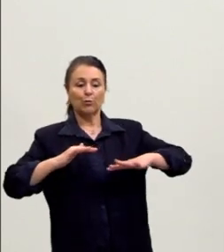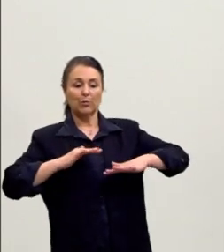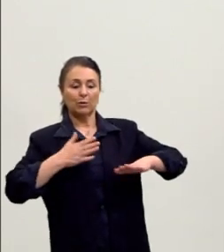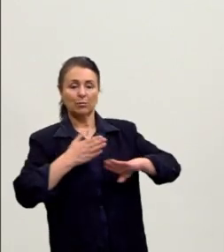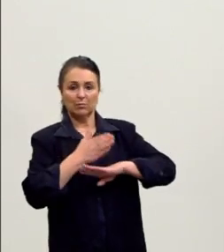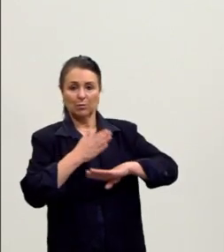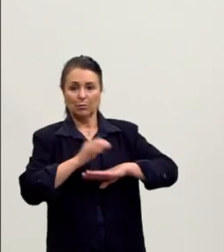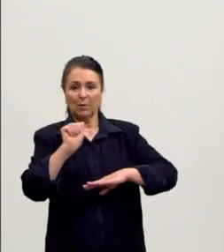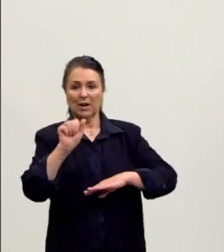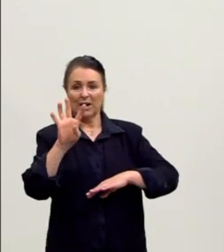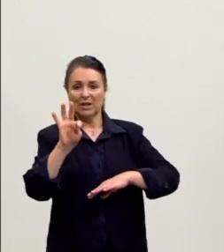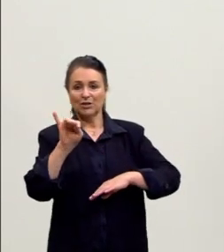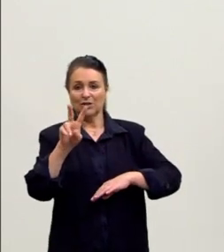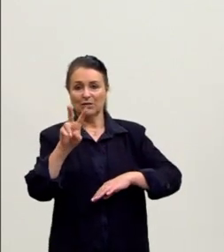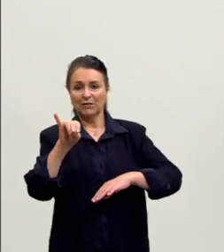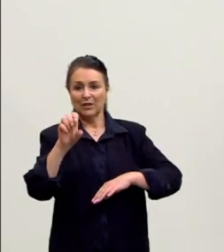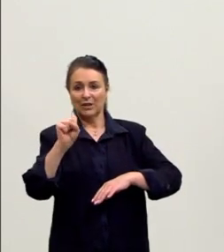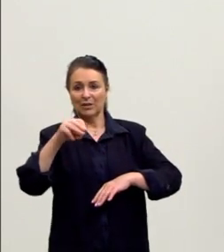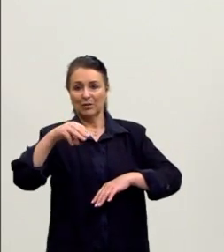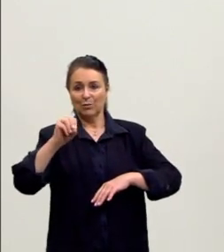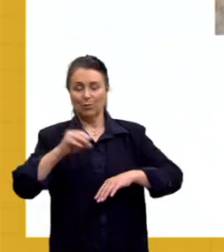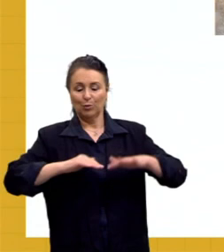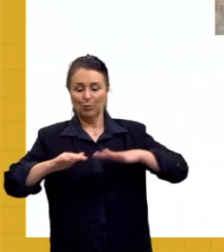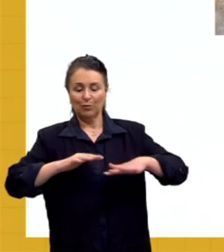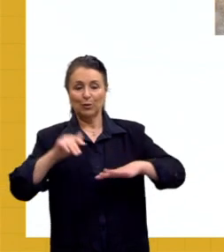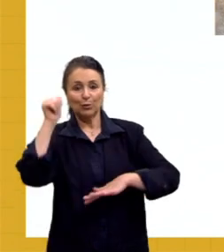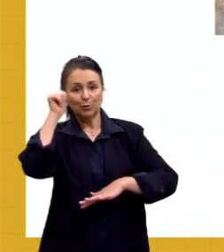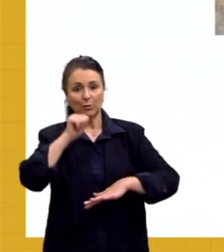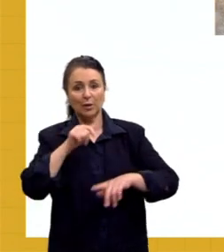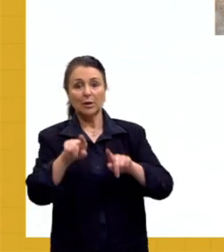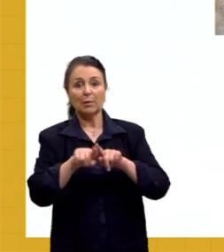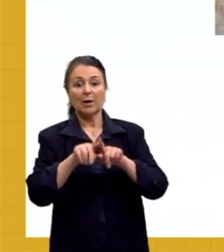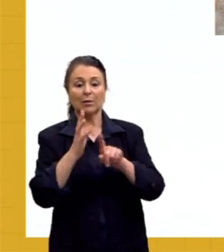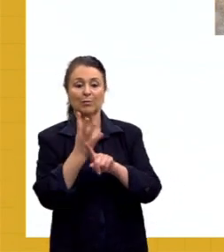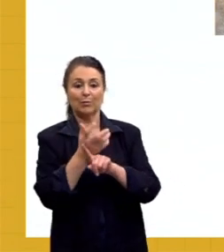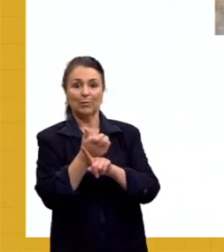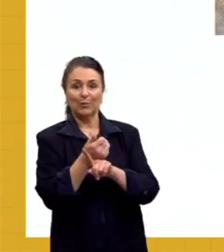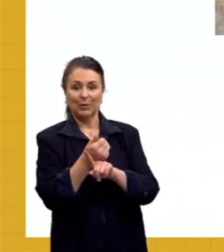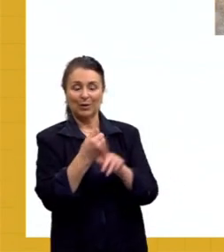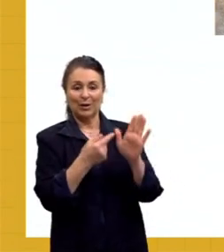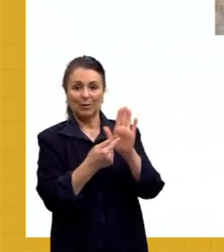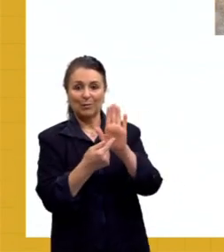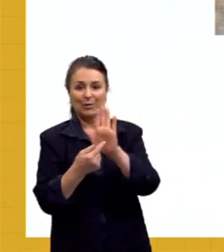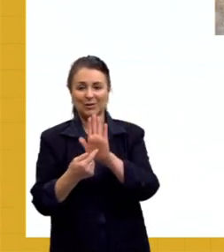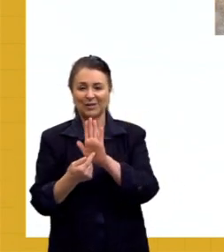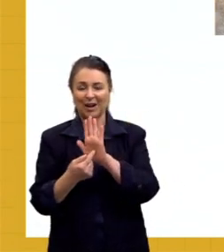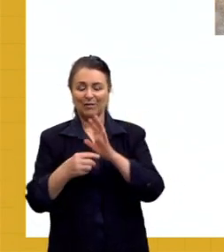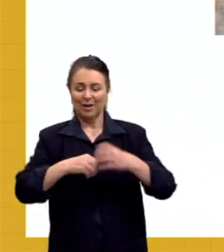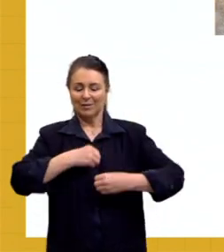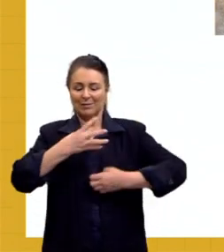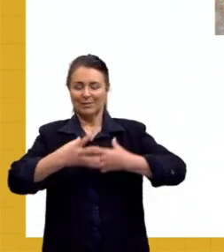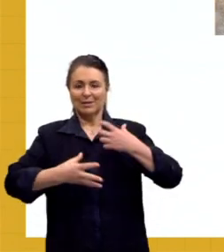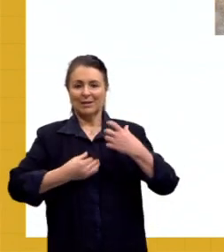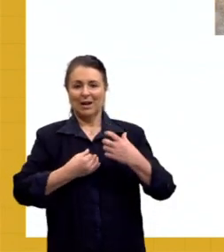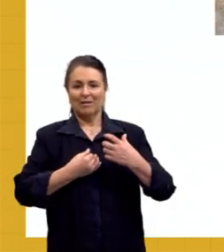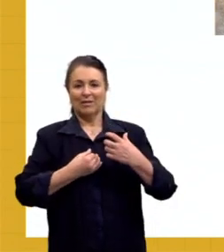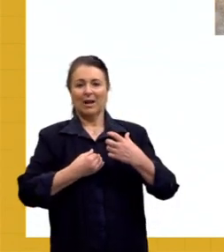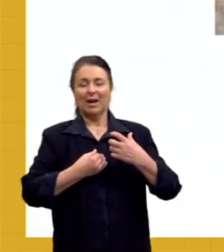Lucas colocava antes, nesse movimento feminino, um ativismo artístico, e, através da arte, ela expressava essas questões,